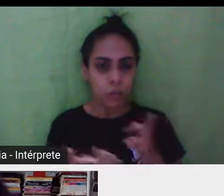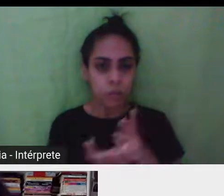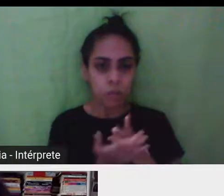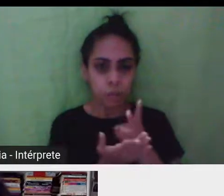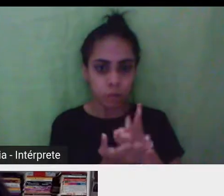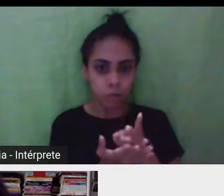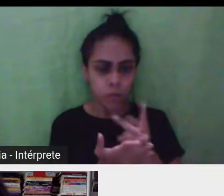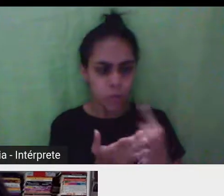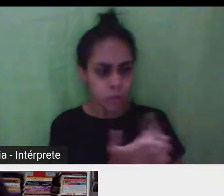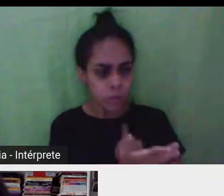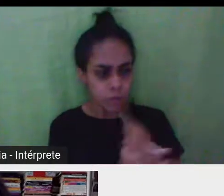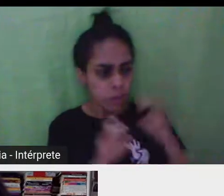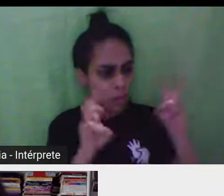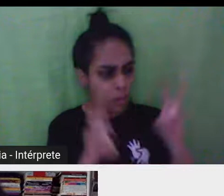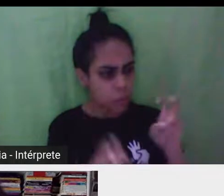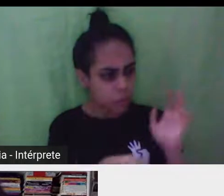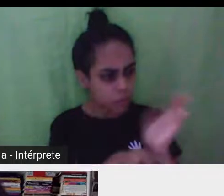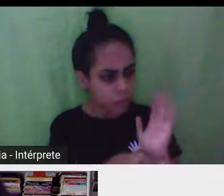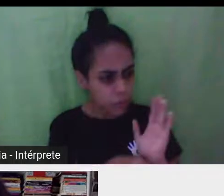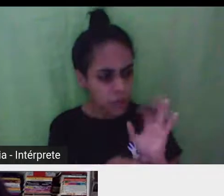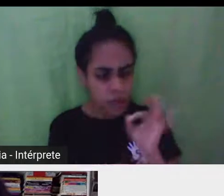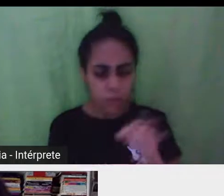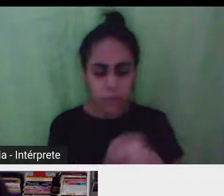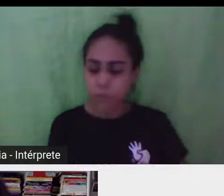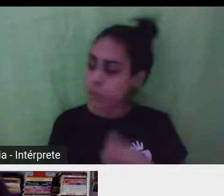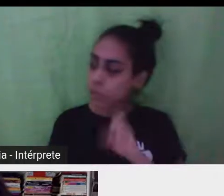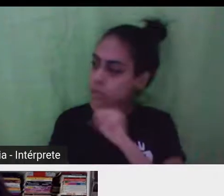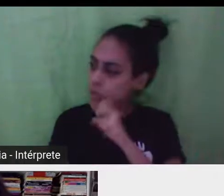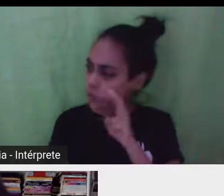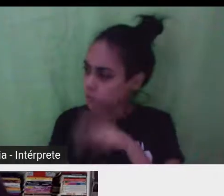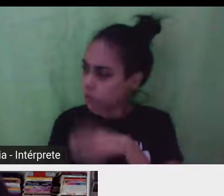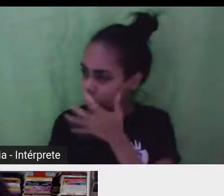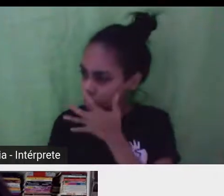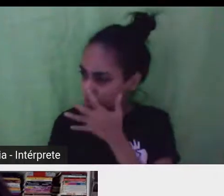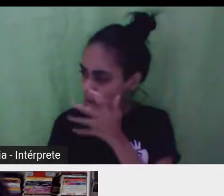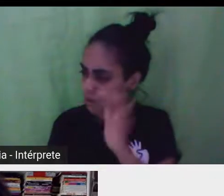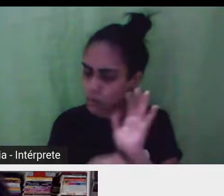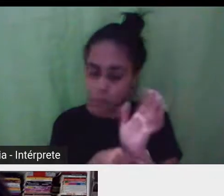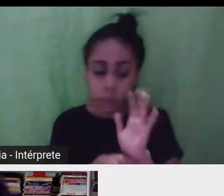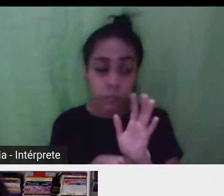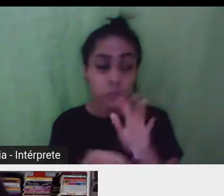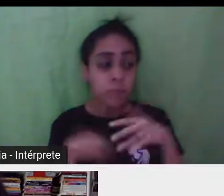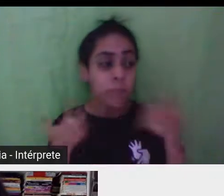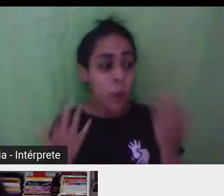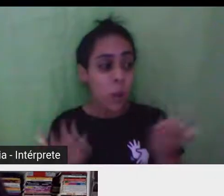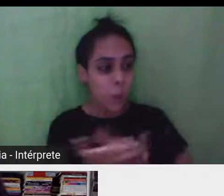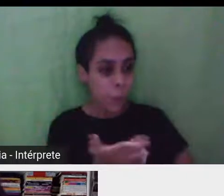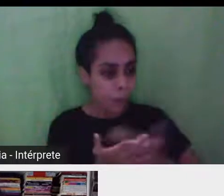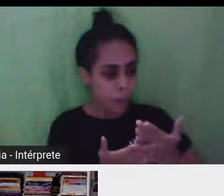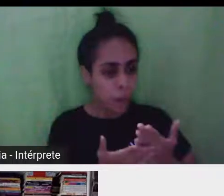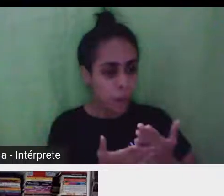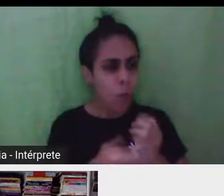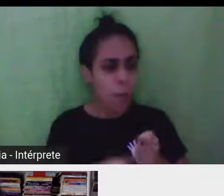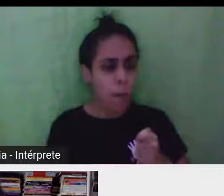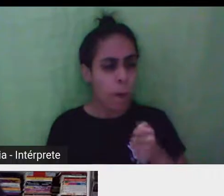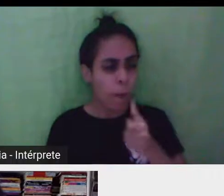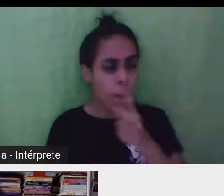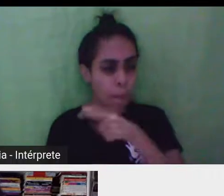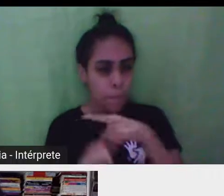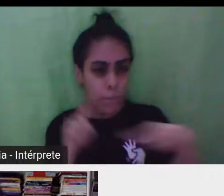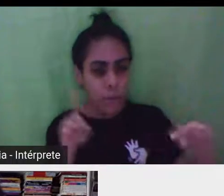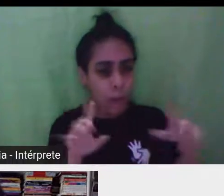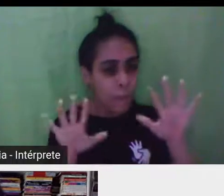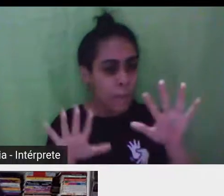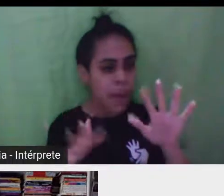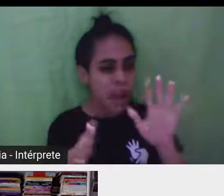Você ia perguntar do filme? Diga lá. Cara, se você viu o filme. Comecei. Vi quase a metade, mas tem umas horas que ele